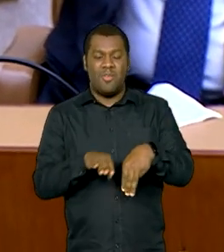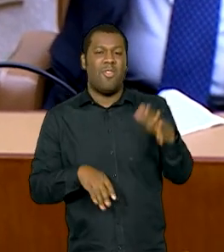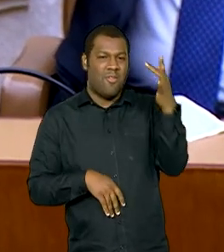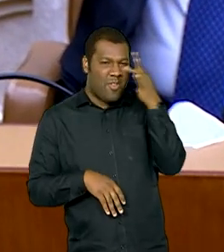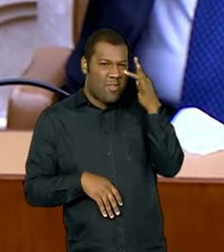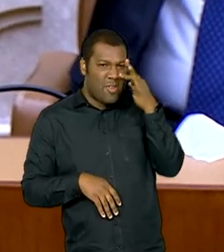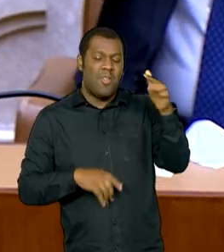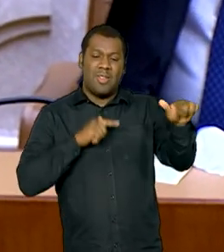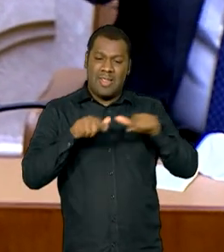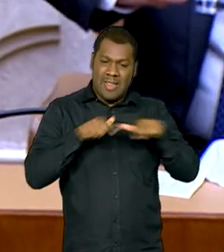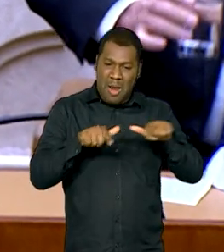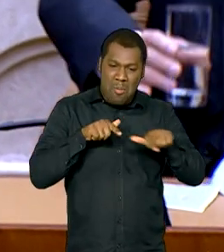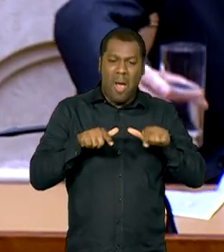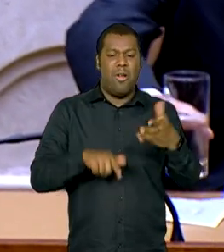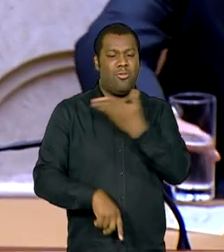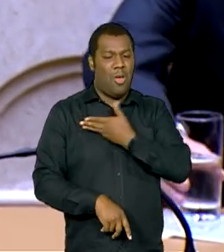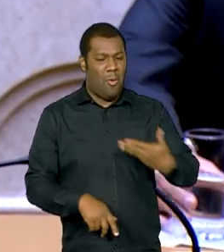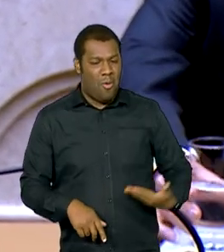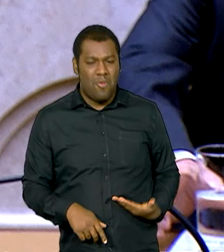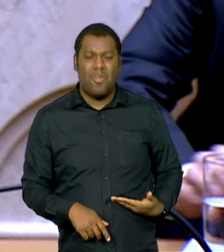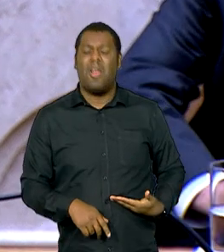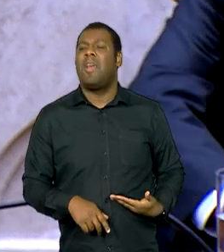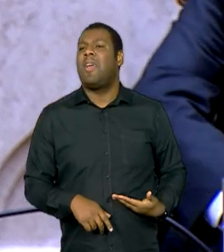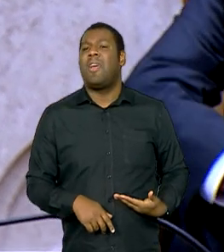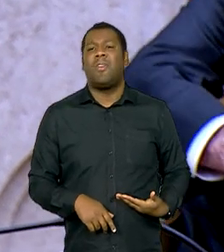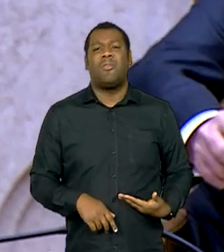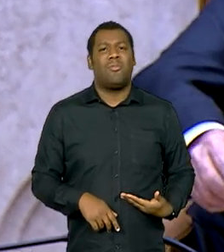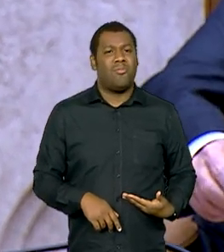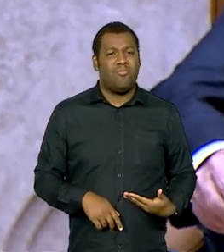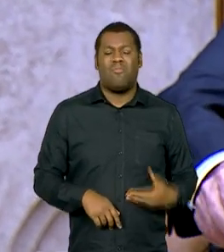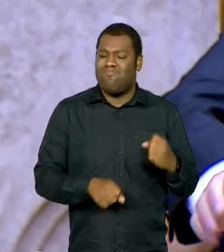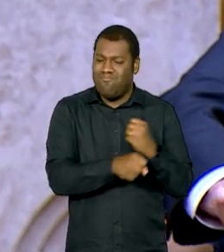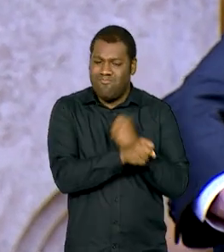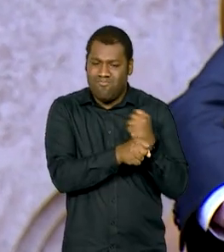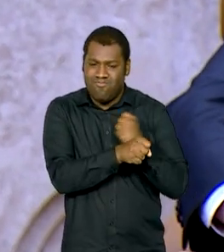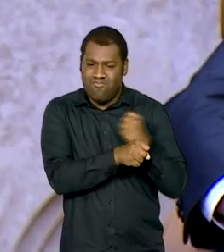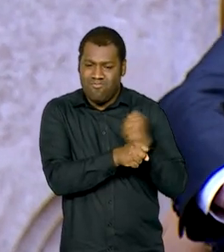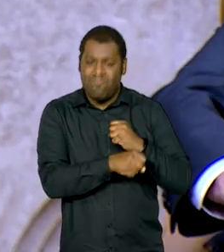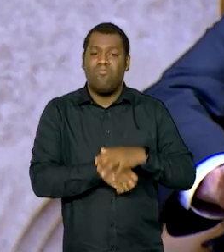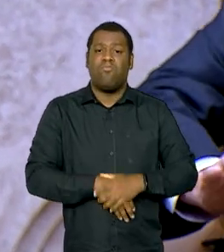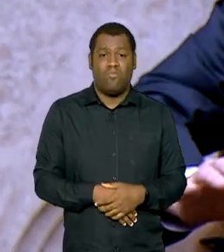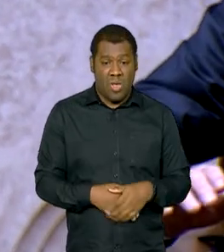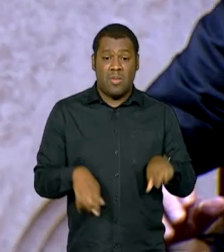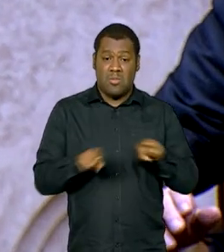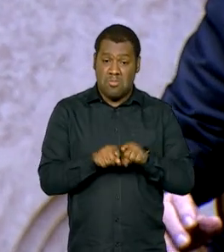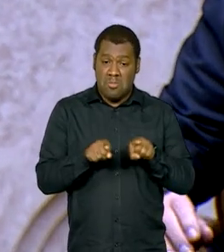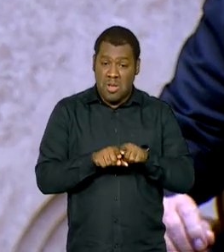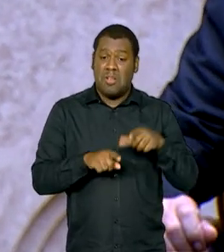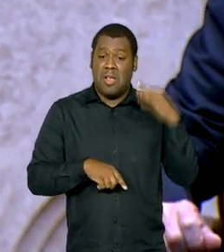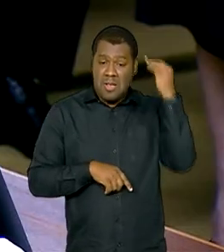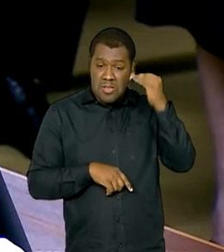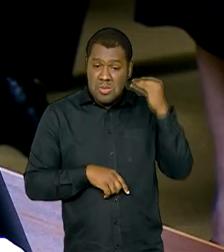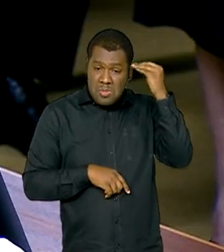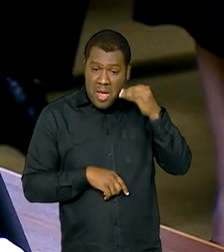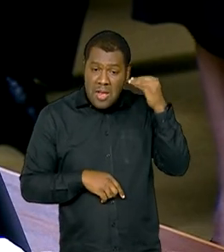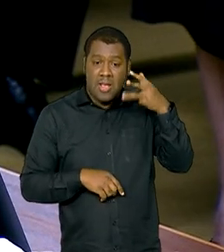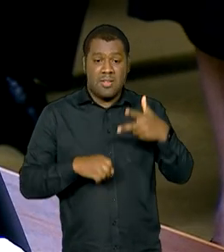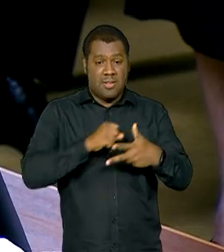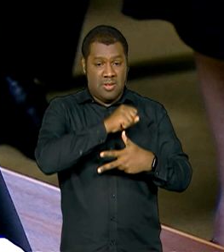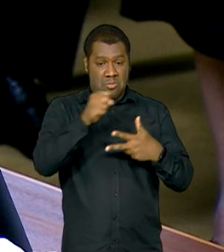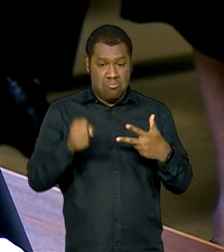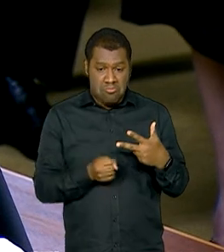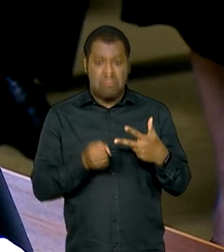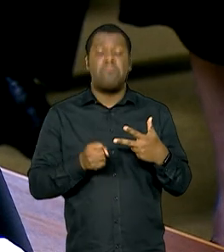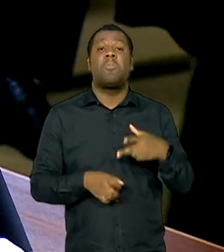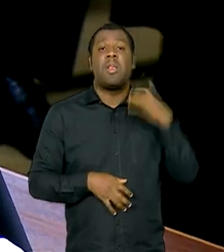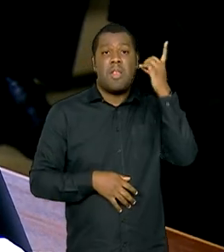serviu ao Brasil em muitas capacidades e nos três poderes. Flávio foi deputado